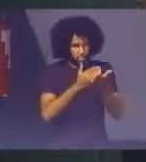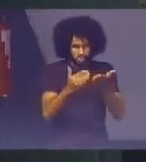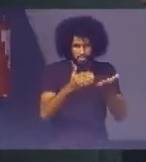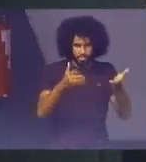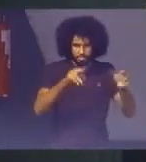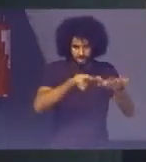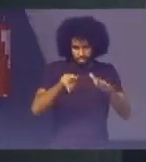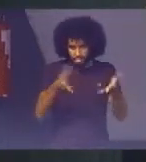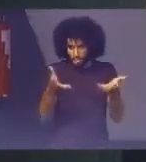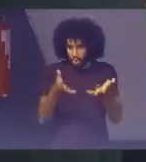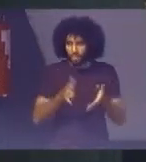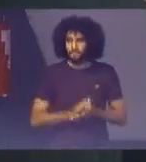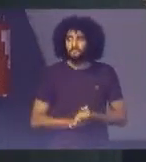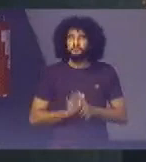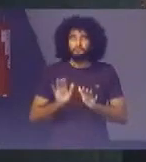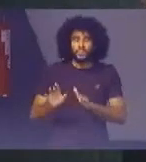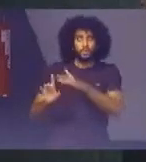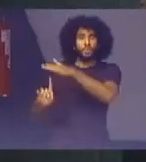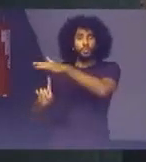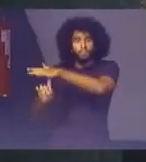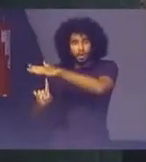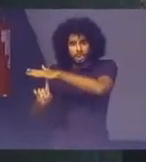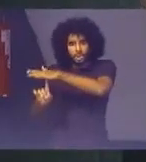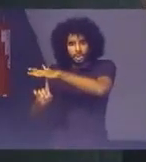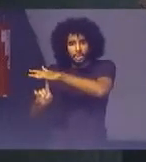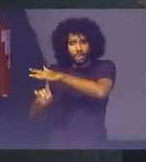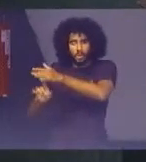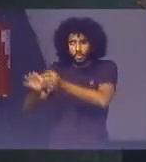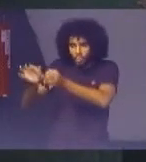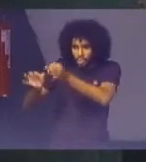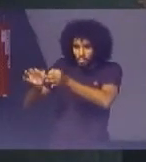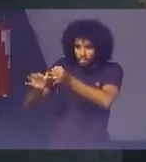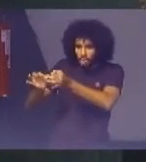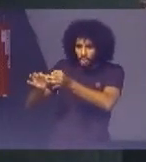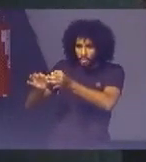No Paraná O Tribunal Regional Eleitoral